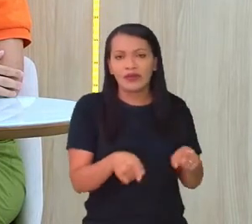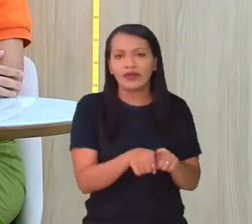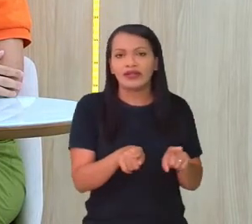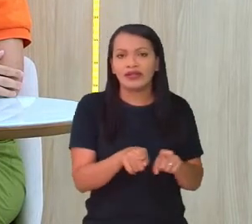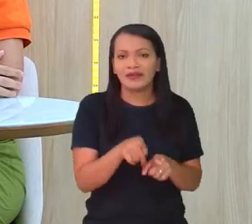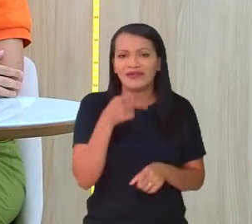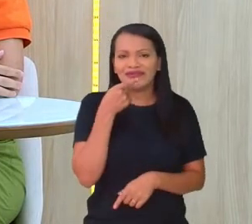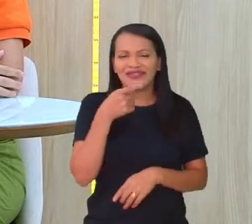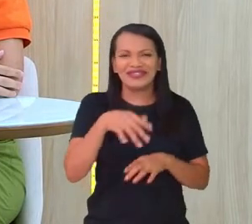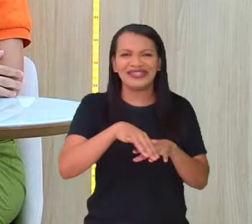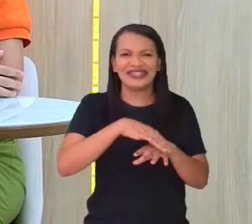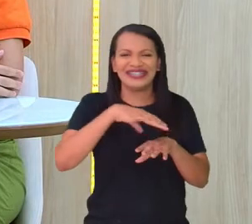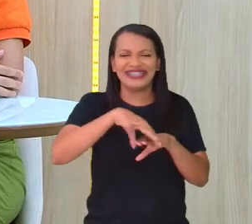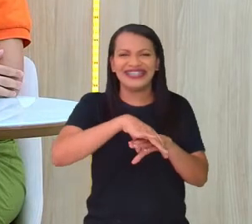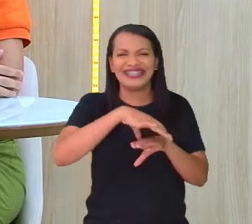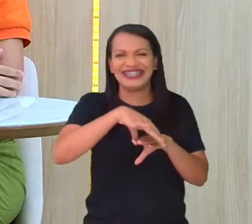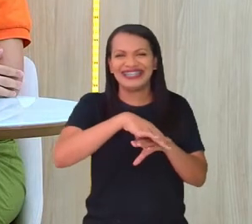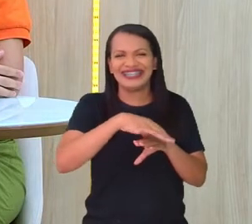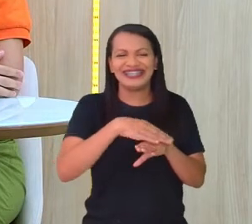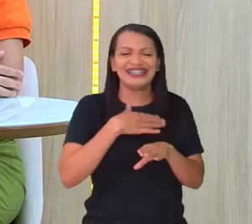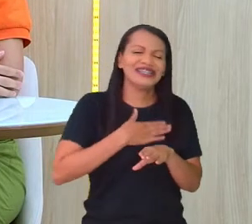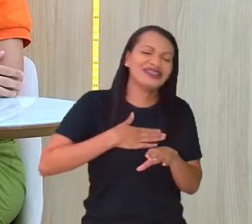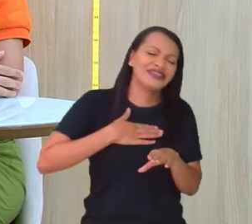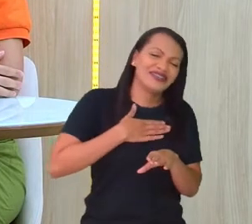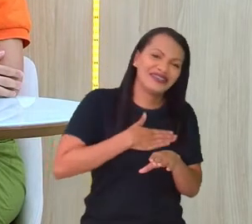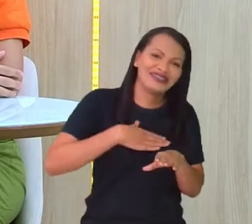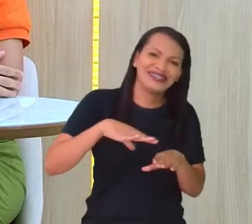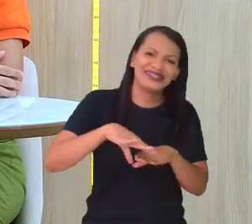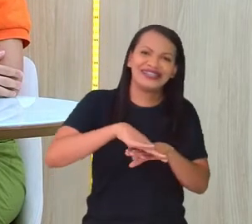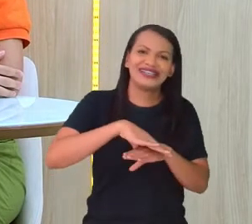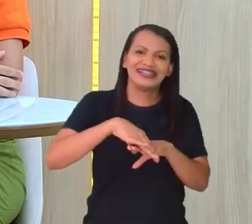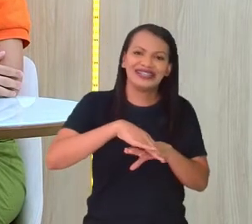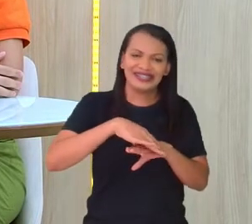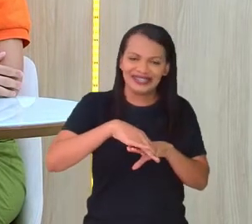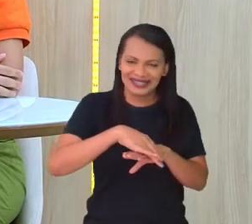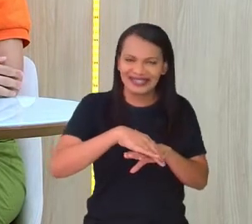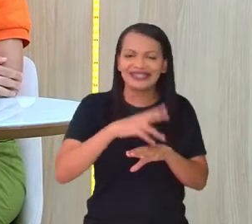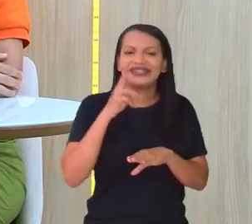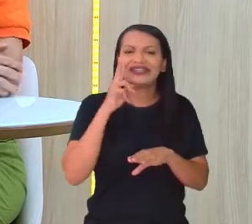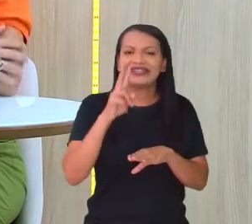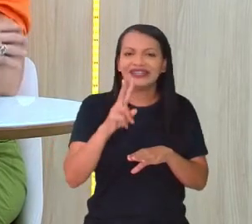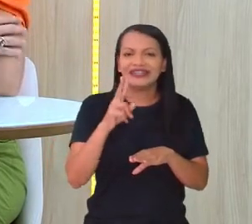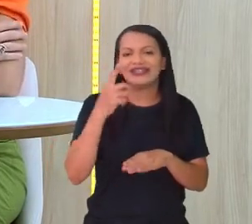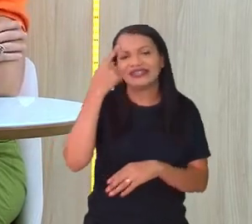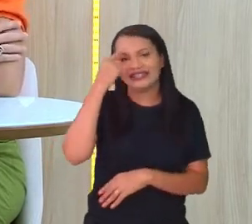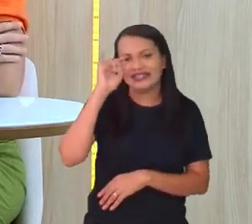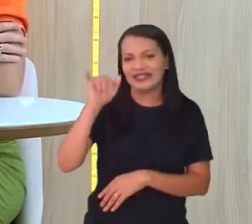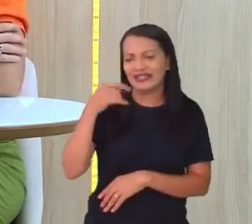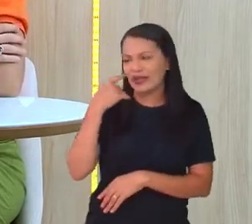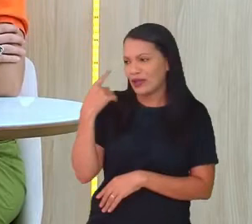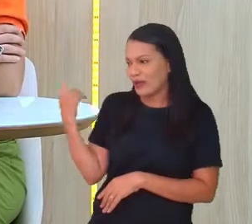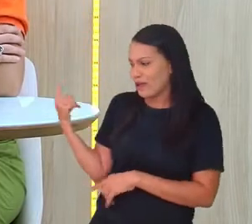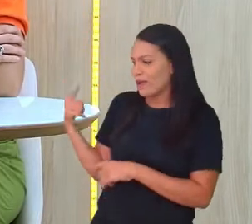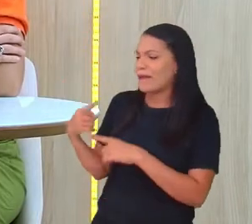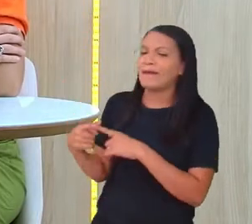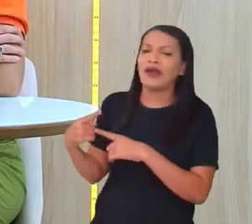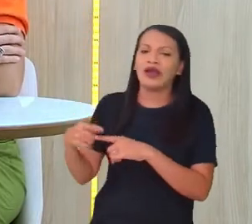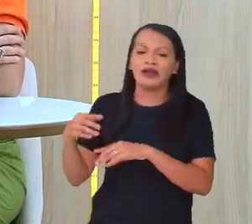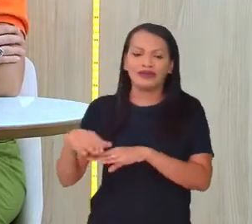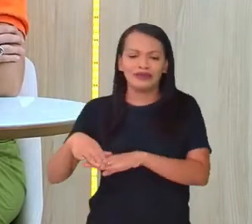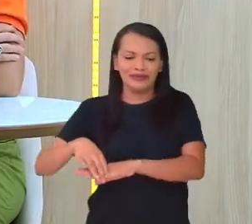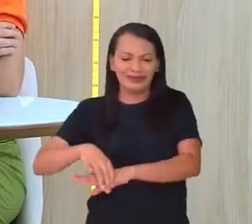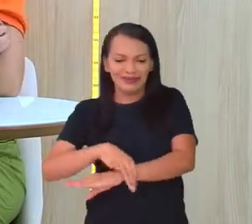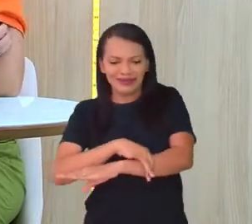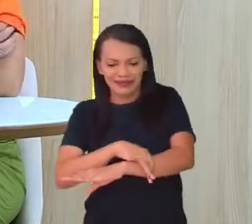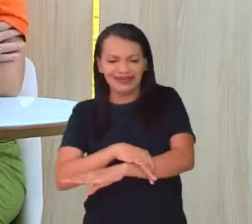Jéssica Anjo, né, maravilhoso, gostei também de sapato dela, vocês sabem, viu, né? A senhora usa a bota, né? Enfim, né, mas assim,